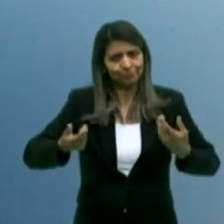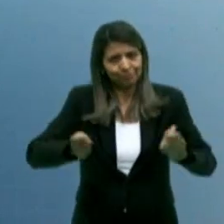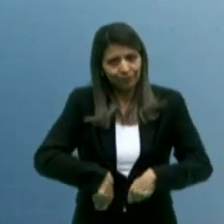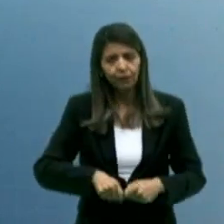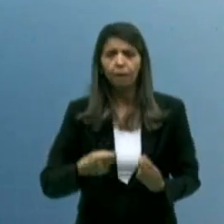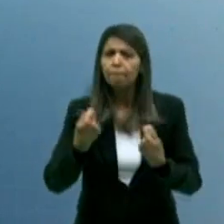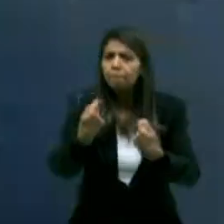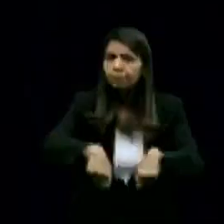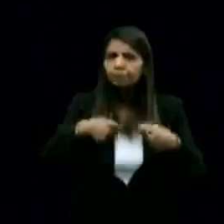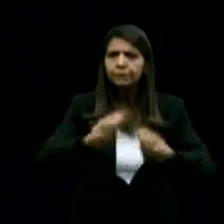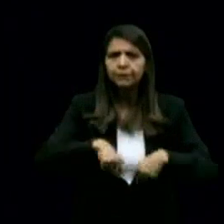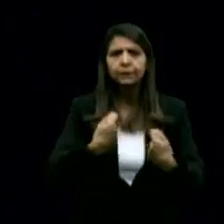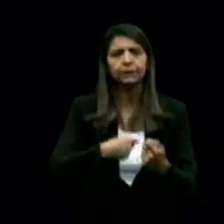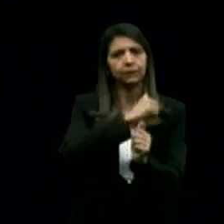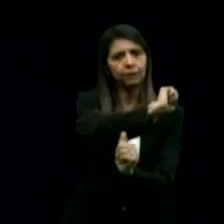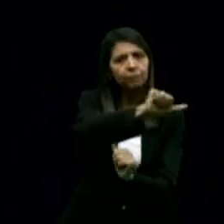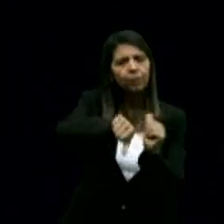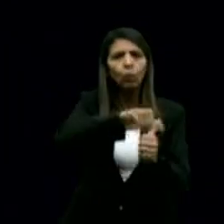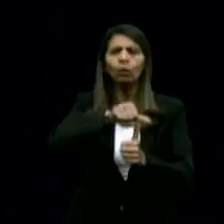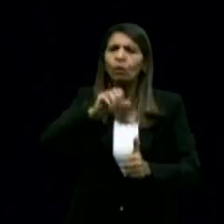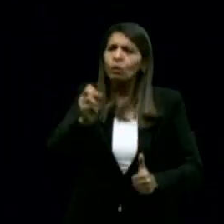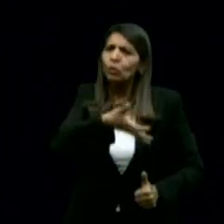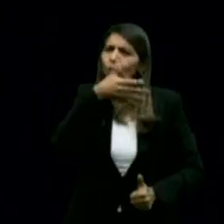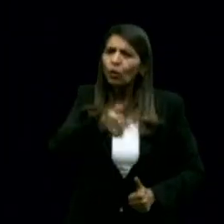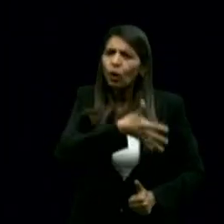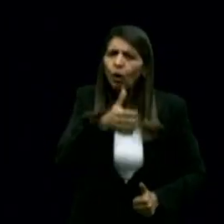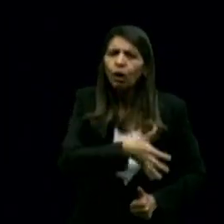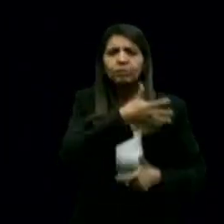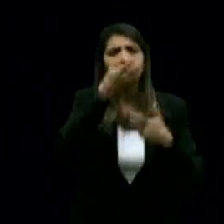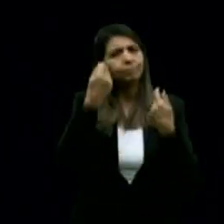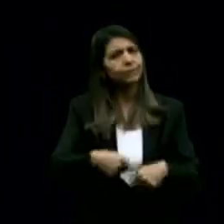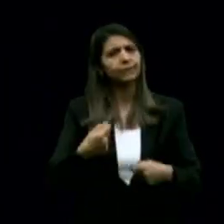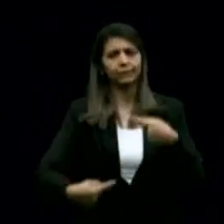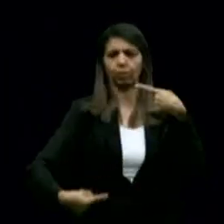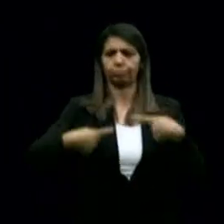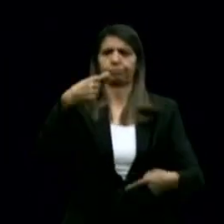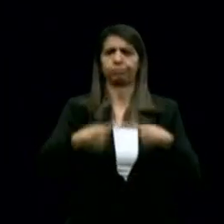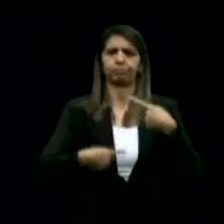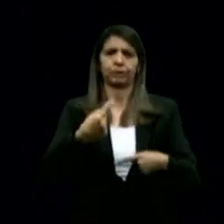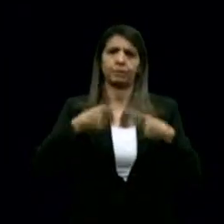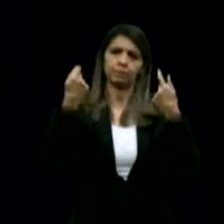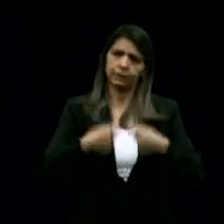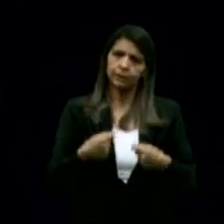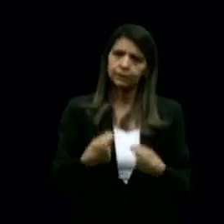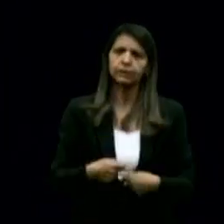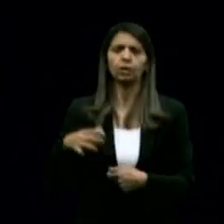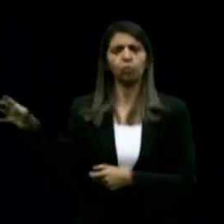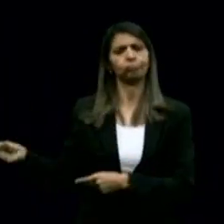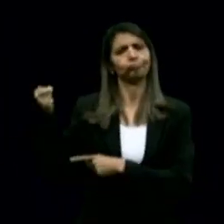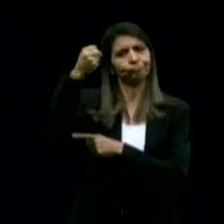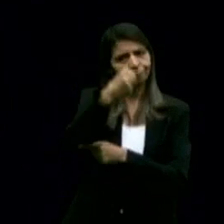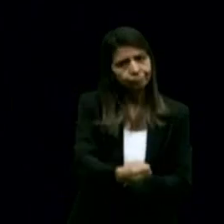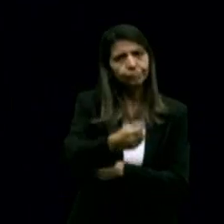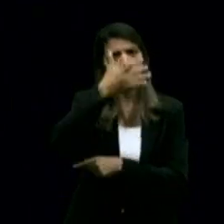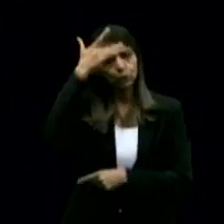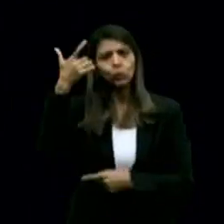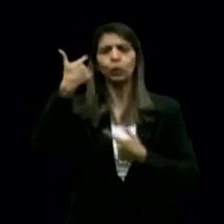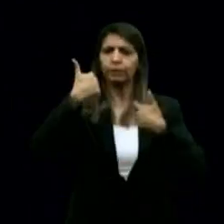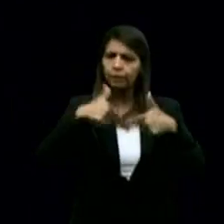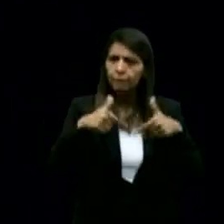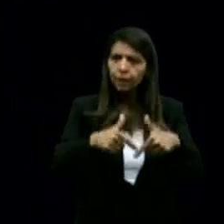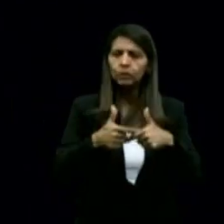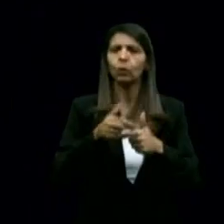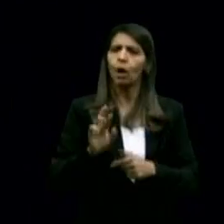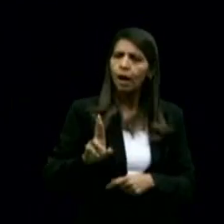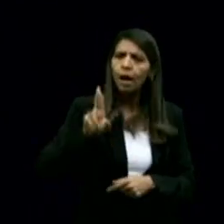preciso moralizar, é preciso renovar, arejar o ambiente político, trazendo alguém da classe trabalhadora para representar